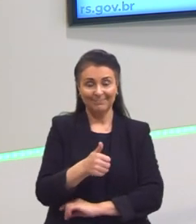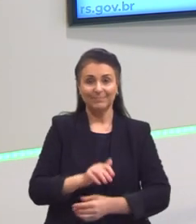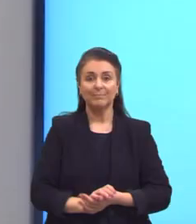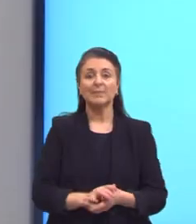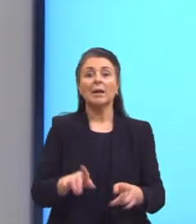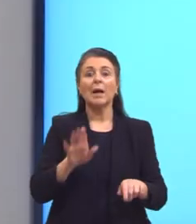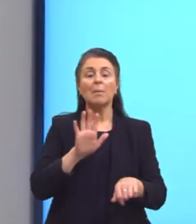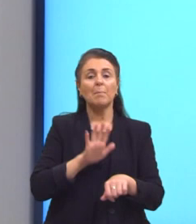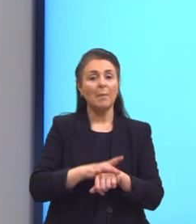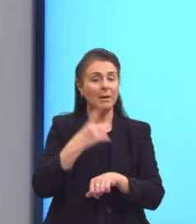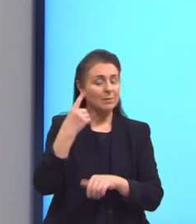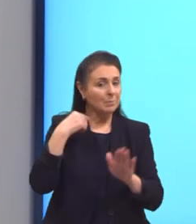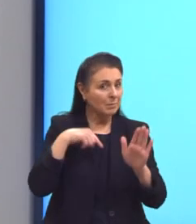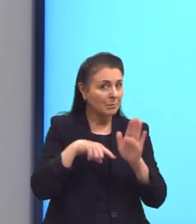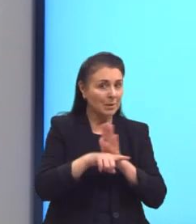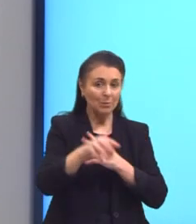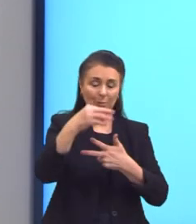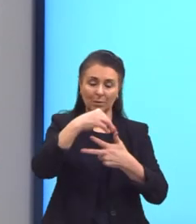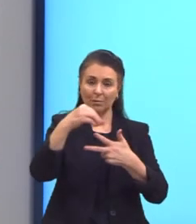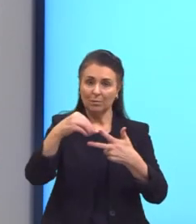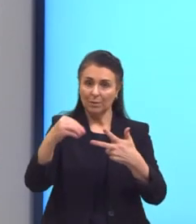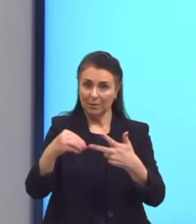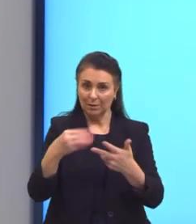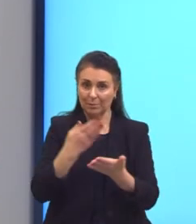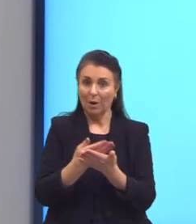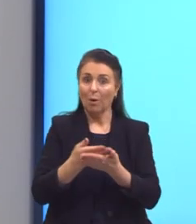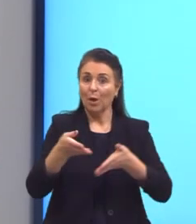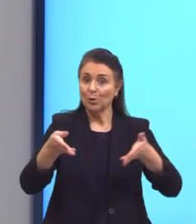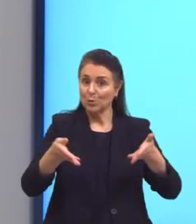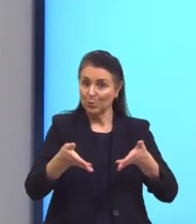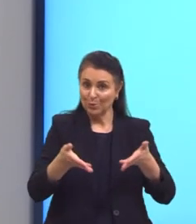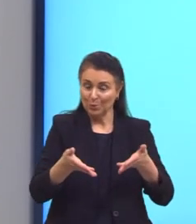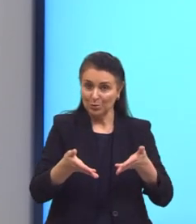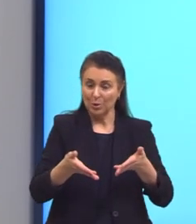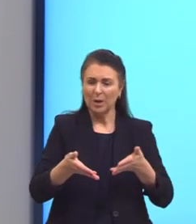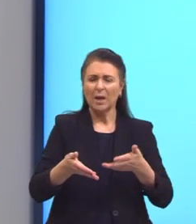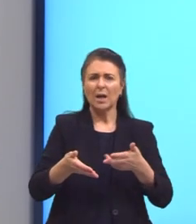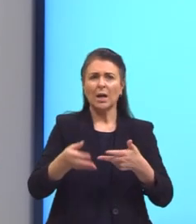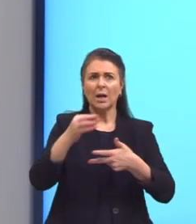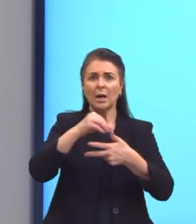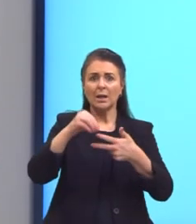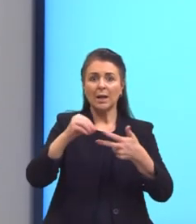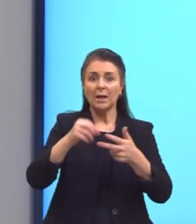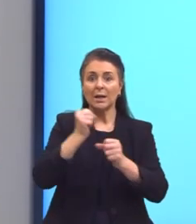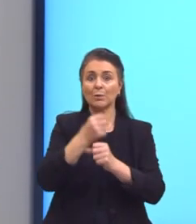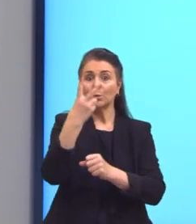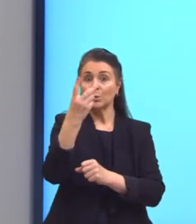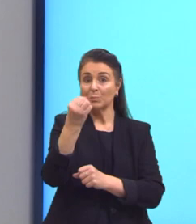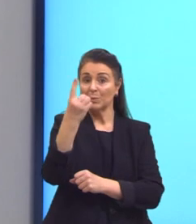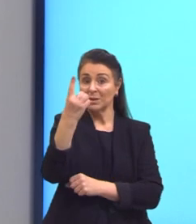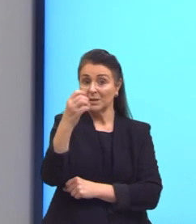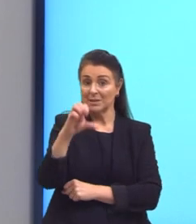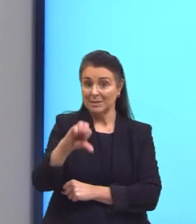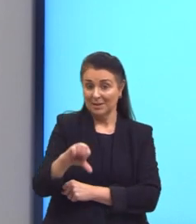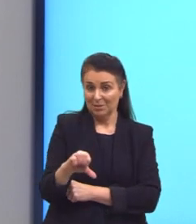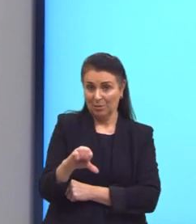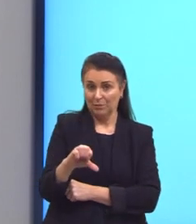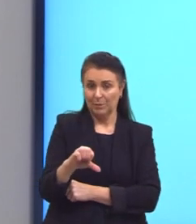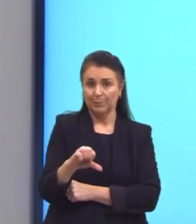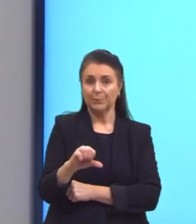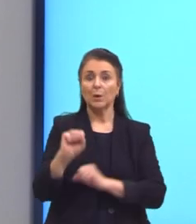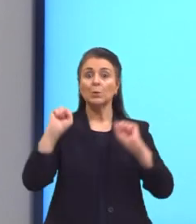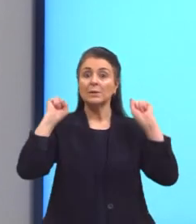Trouxe mais uma questão, então, para a gente, para a nossa aula de hoje, tá? Essa é do Enem de 2019. Os exercícios